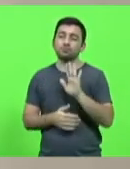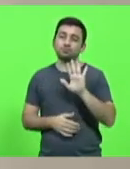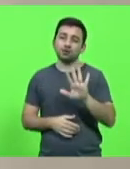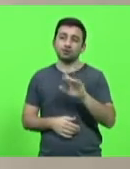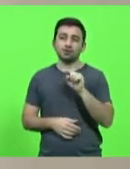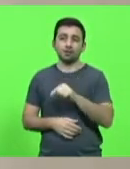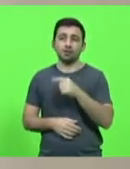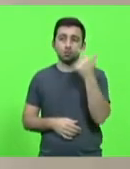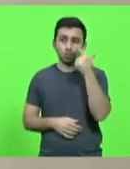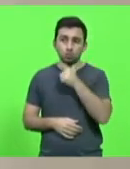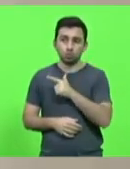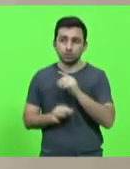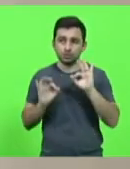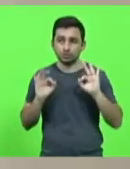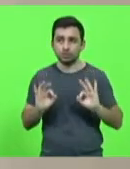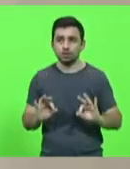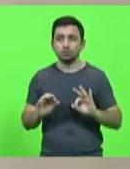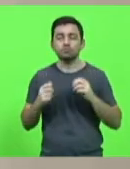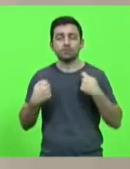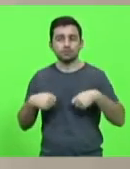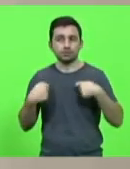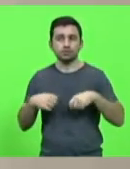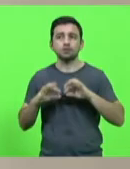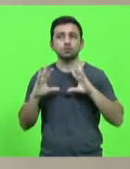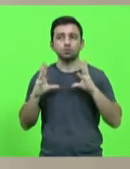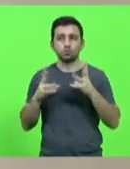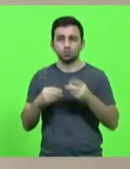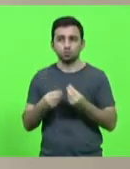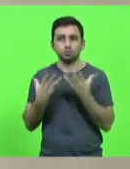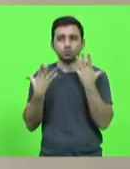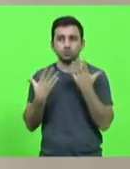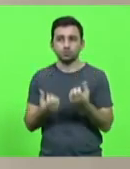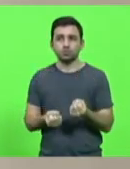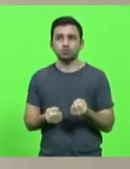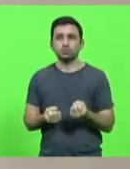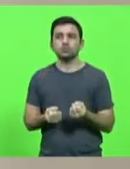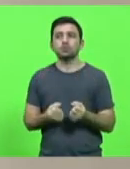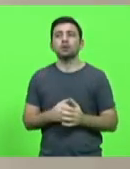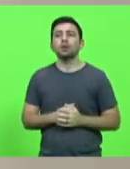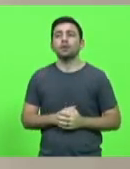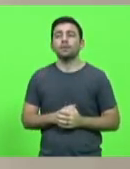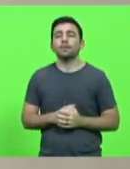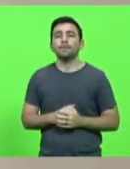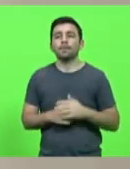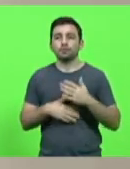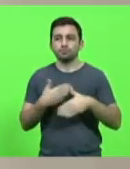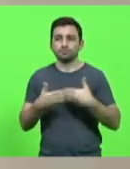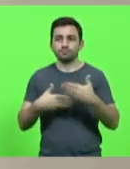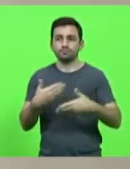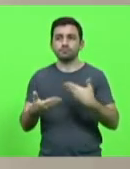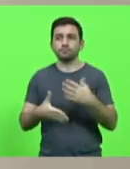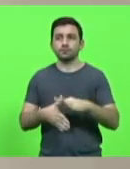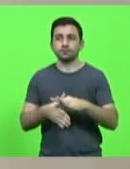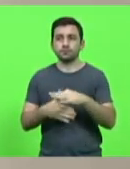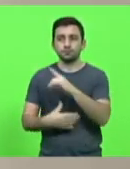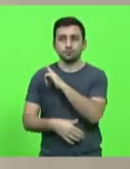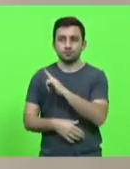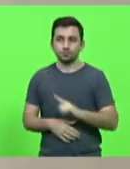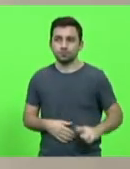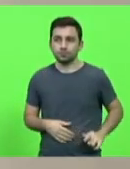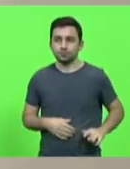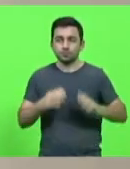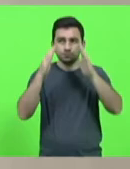surtir efeito, é necessário que todas sejam acatadas. Encaminhado pelo líder de governo, deputado José Milton